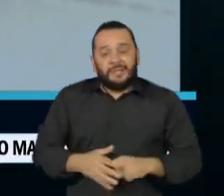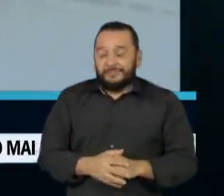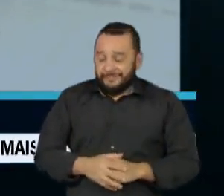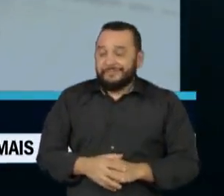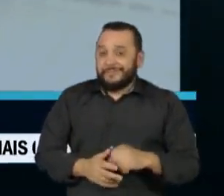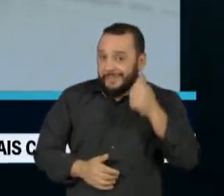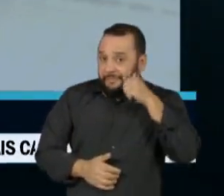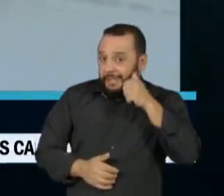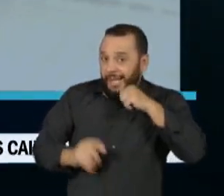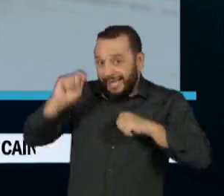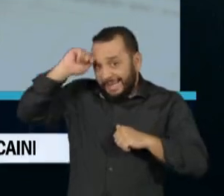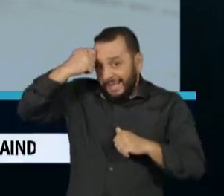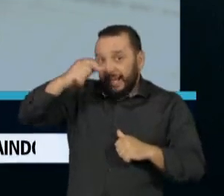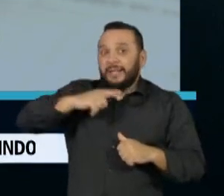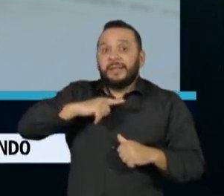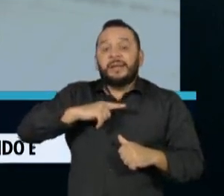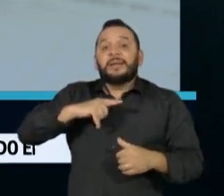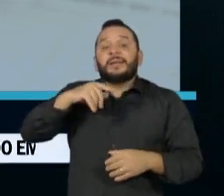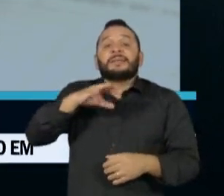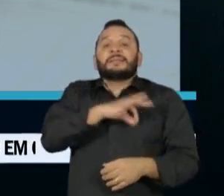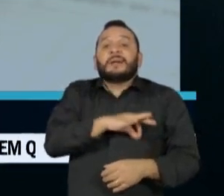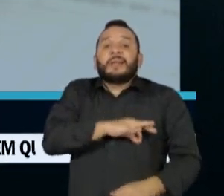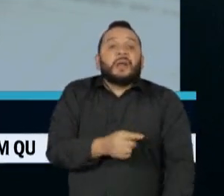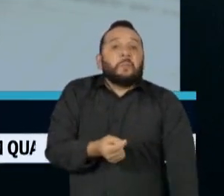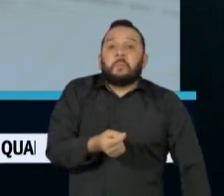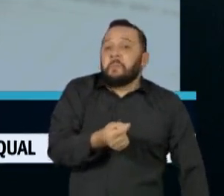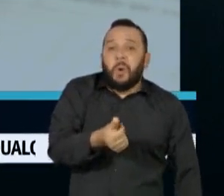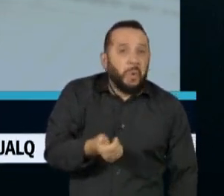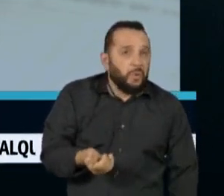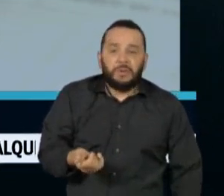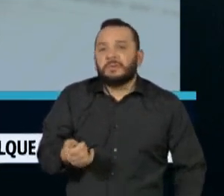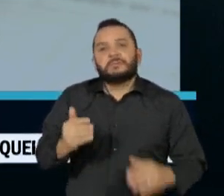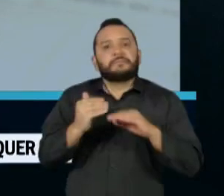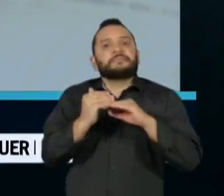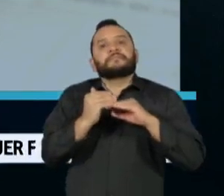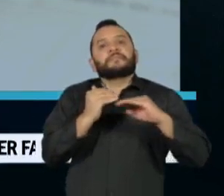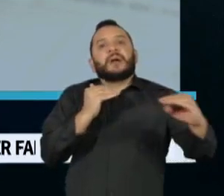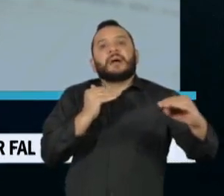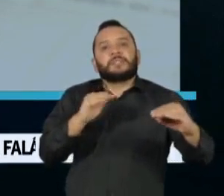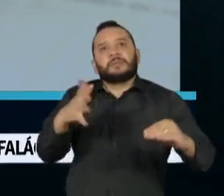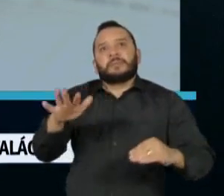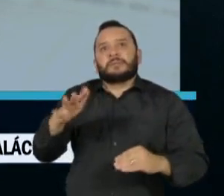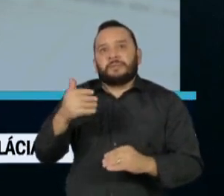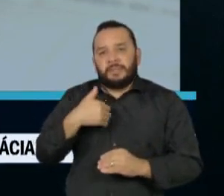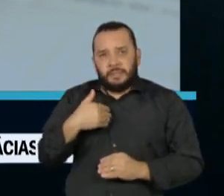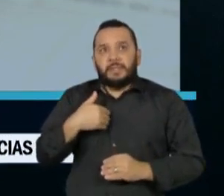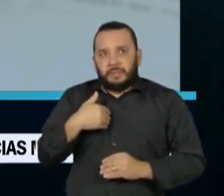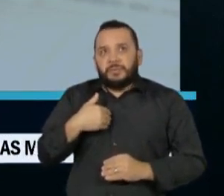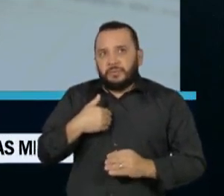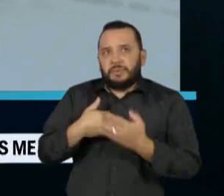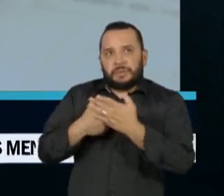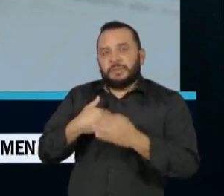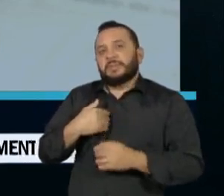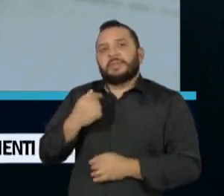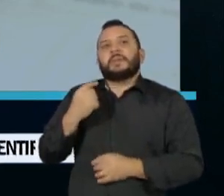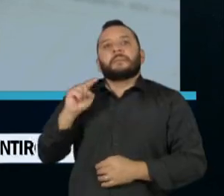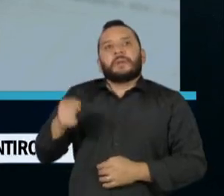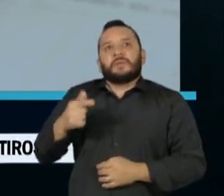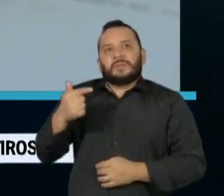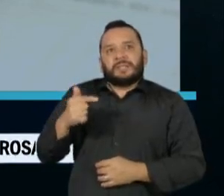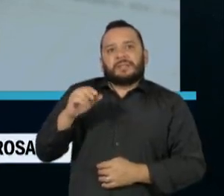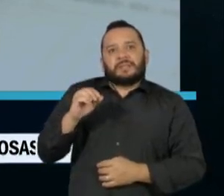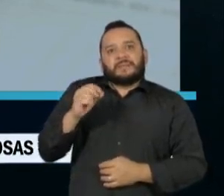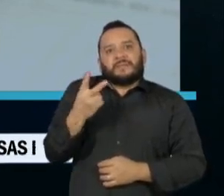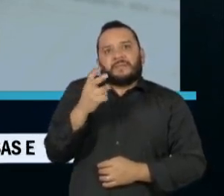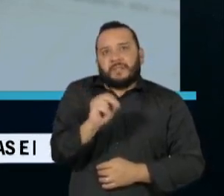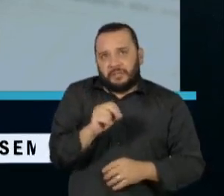negras também são as que recebem menos. Na média, o valor não chega a metade do destinado aos homens brancos. E é 60